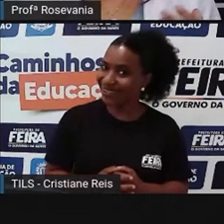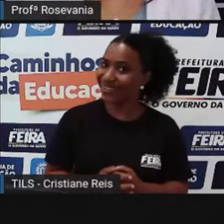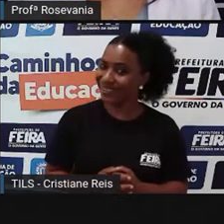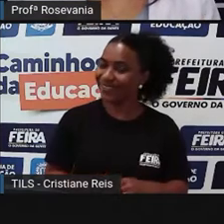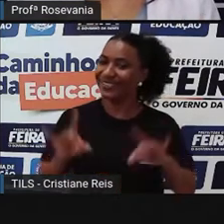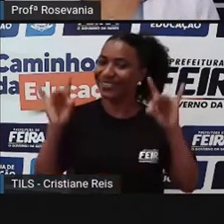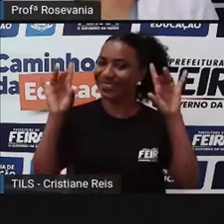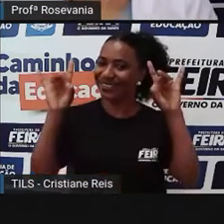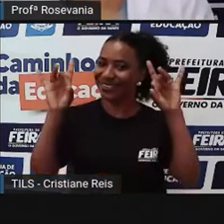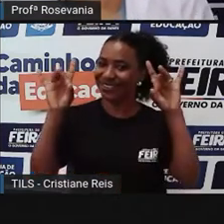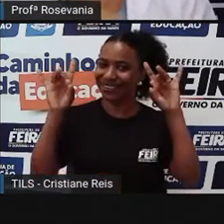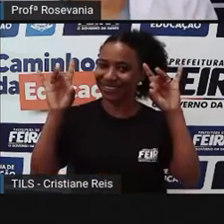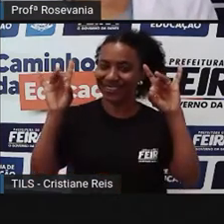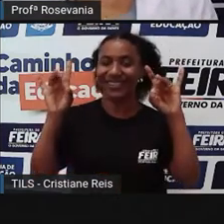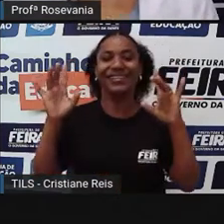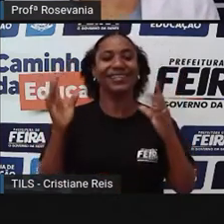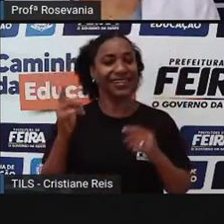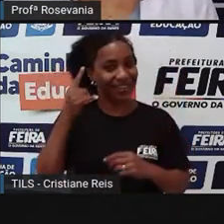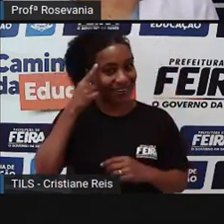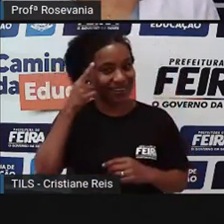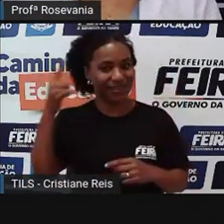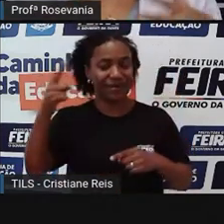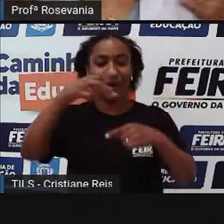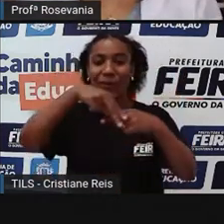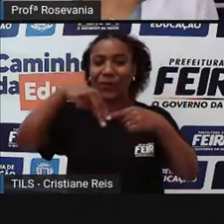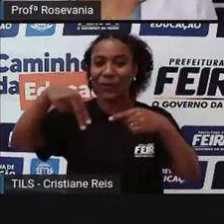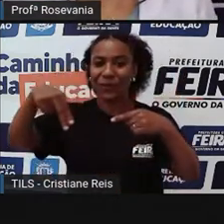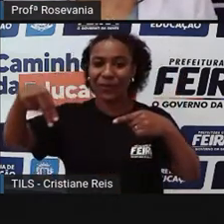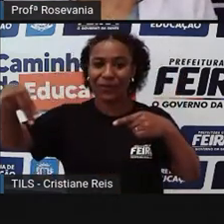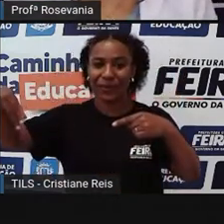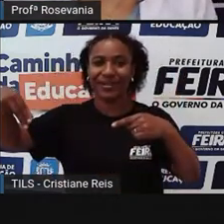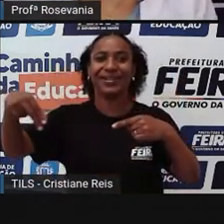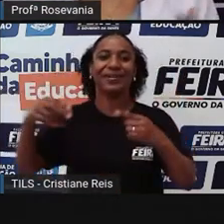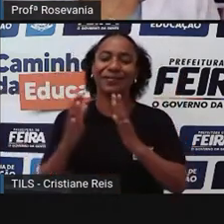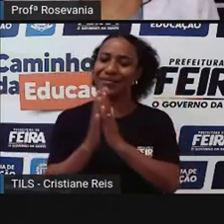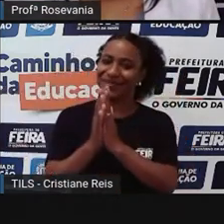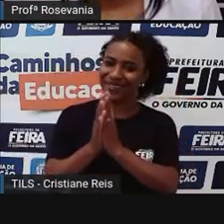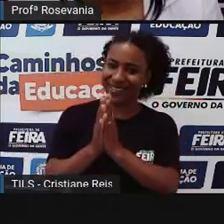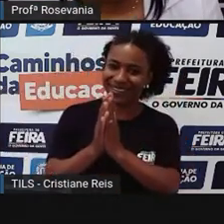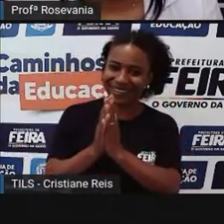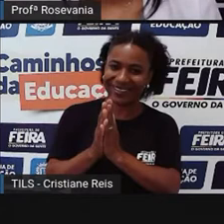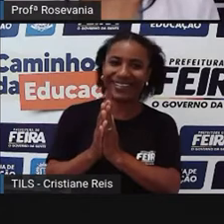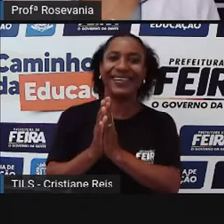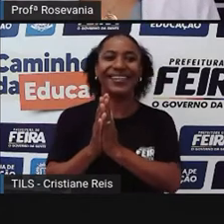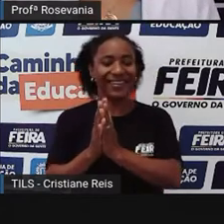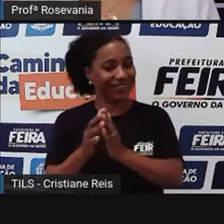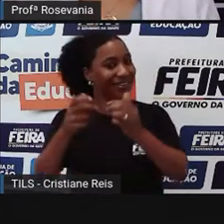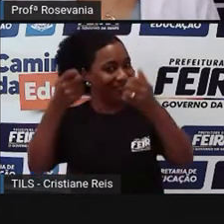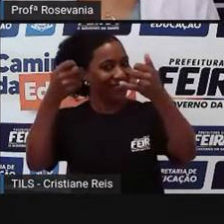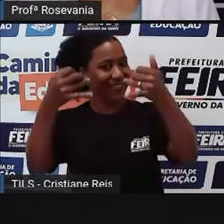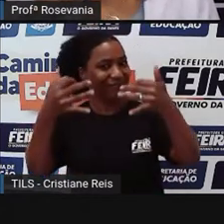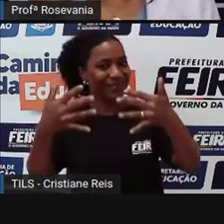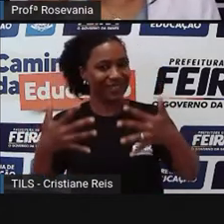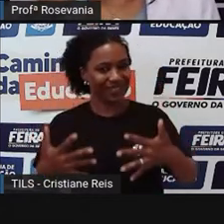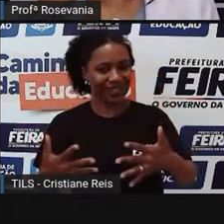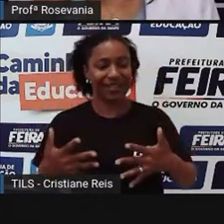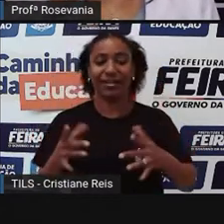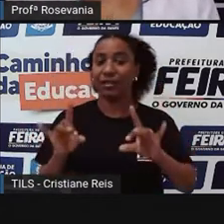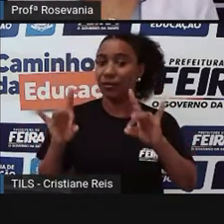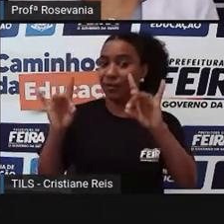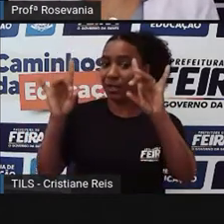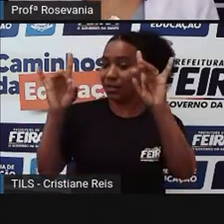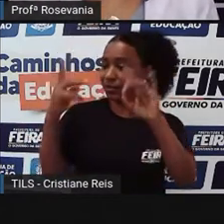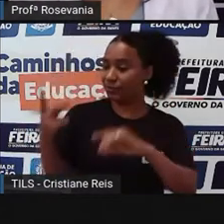homenagem, né? Eu vou ler esse cordel pra vocês, peço toda a licença poética aos cordelistas, né? É uma homenagem à Feira de